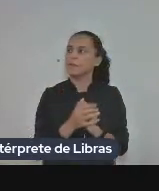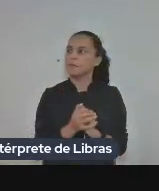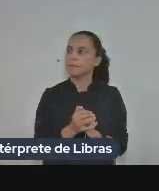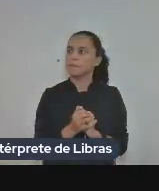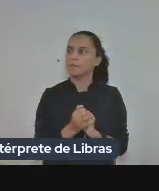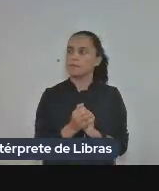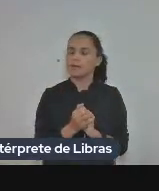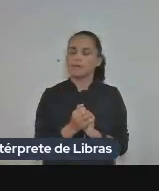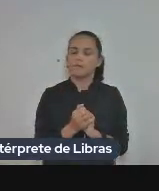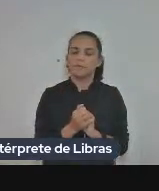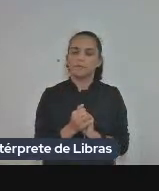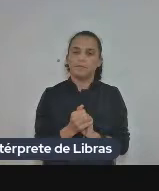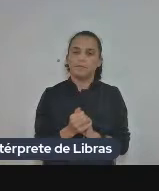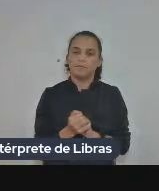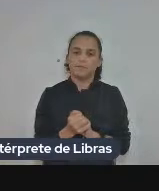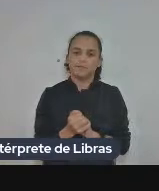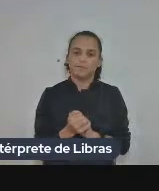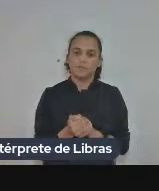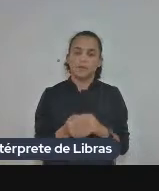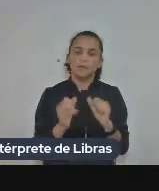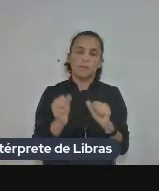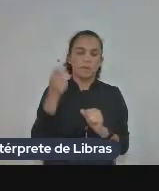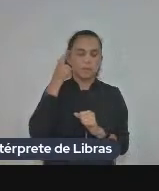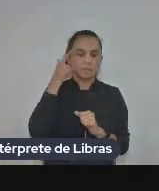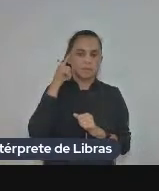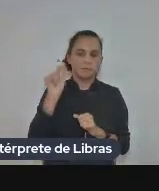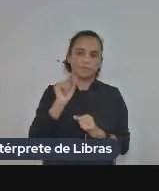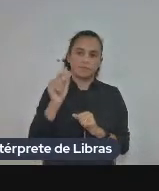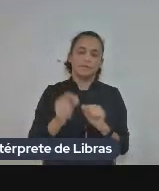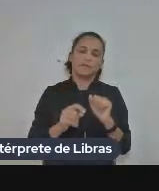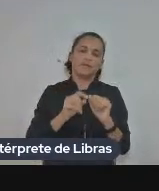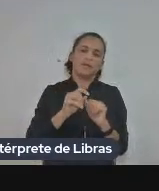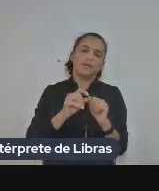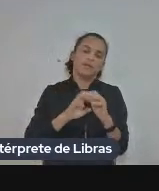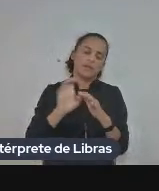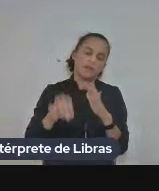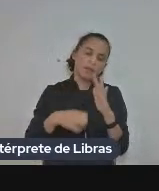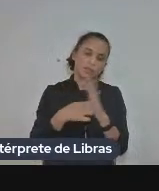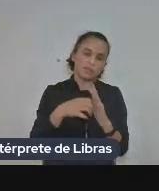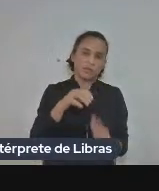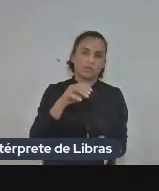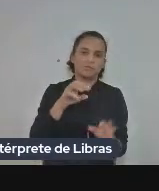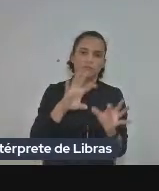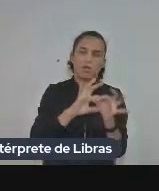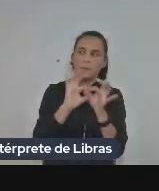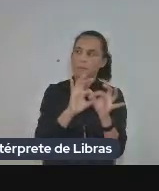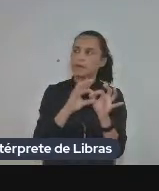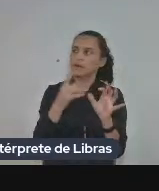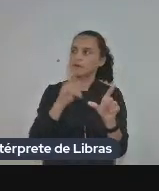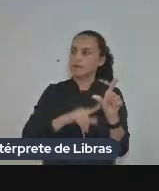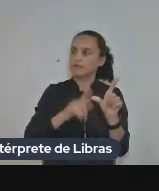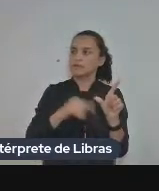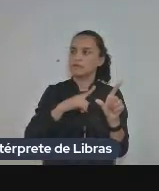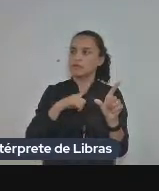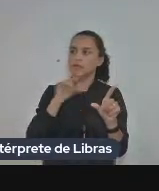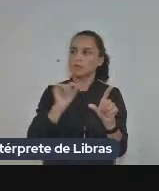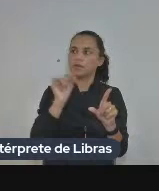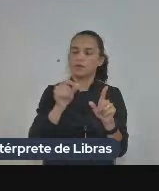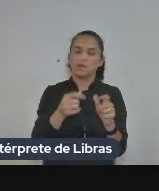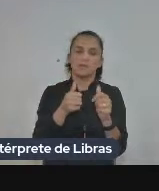contidas ou usantes nas capas a pode pensar que a editora da Companhia das Letras ela segue uma certa tradição